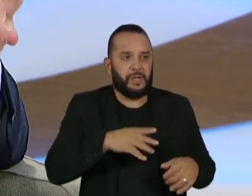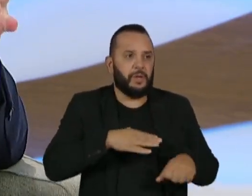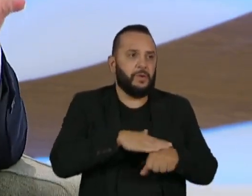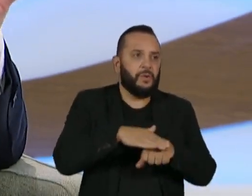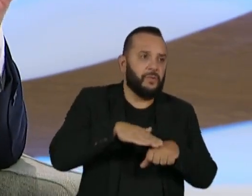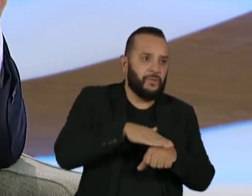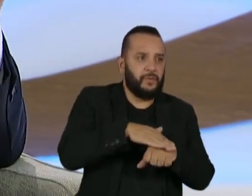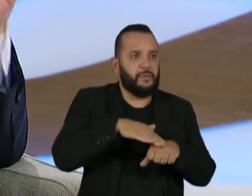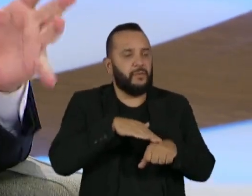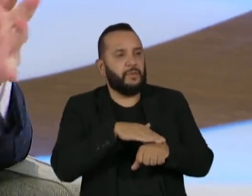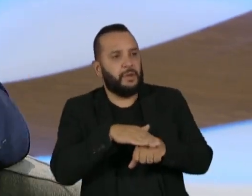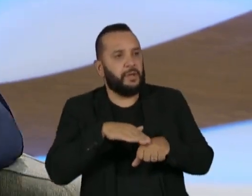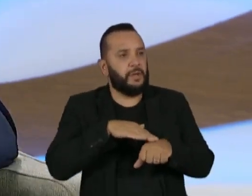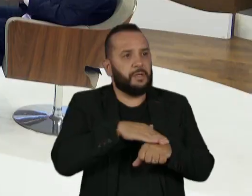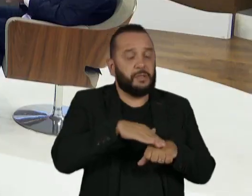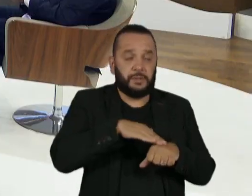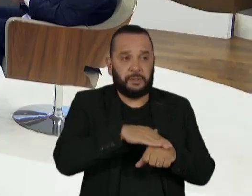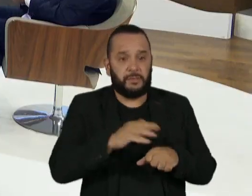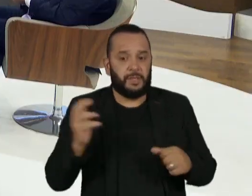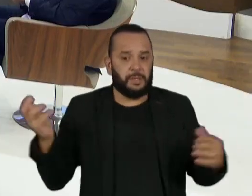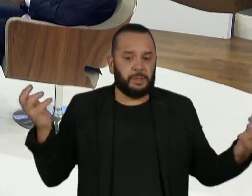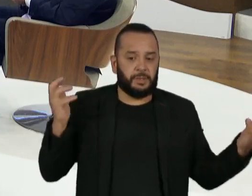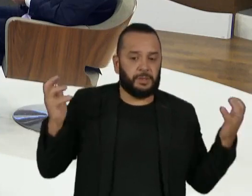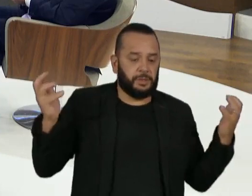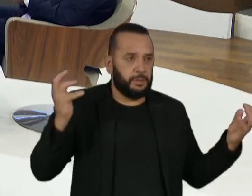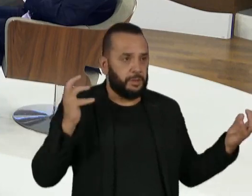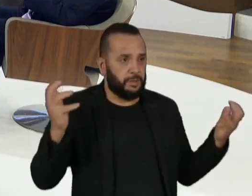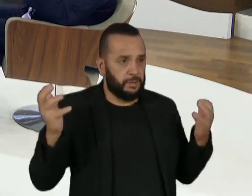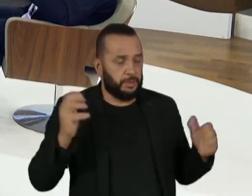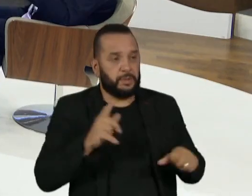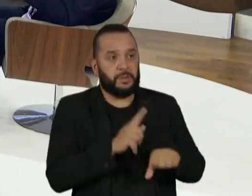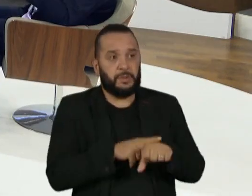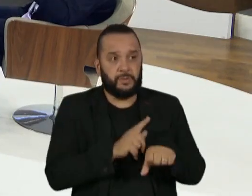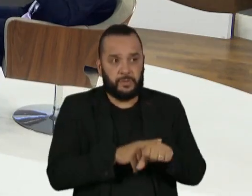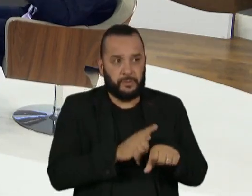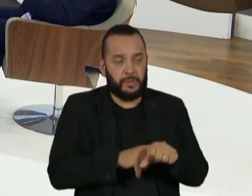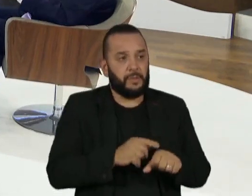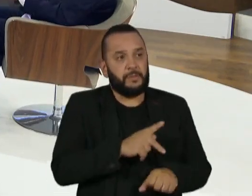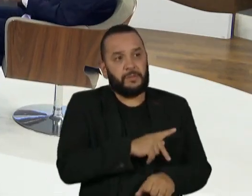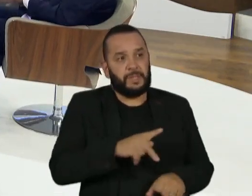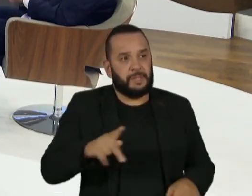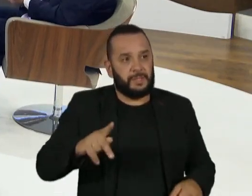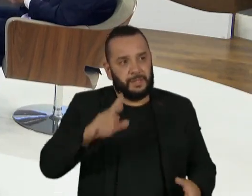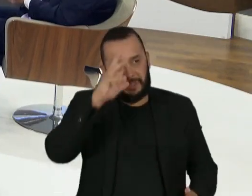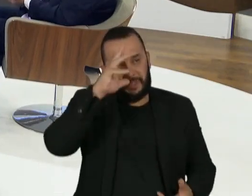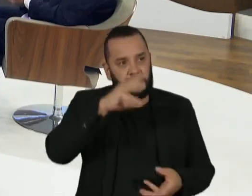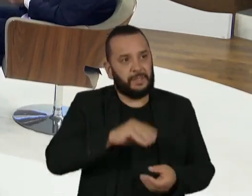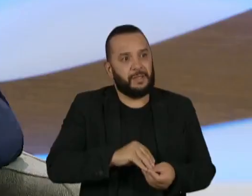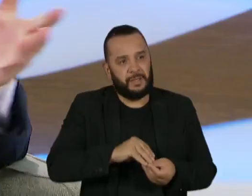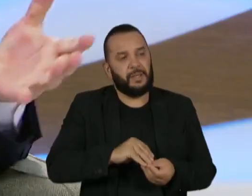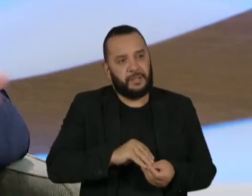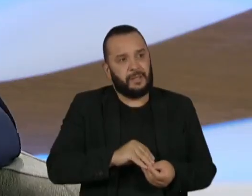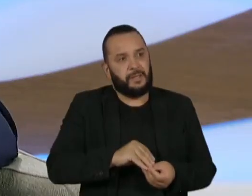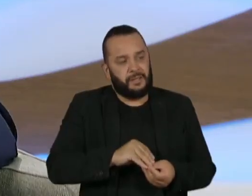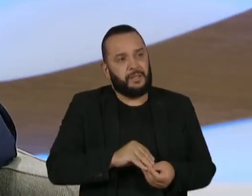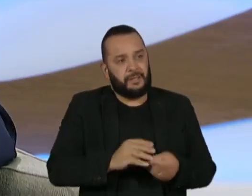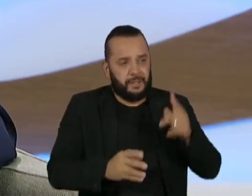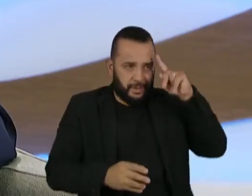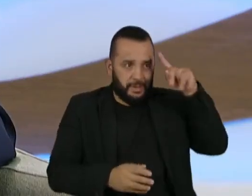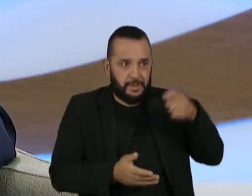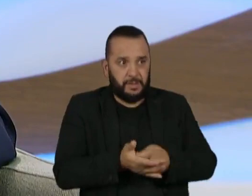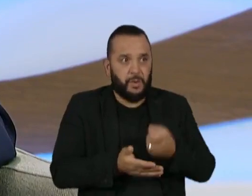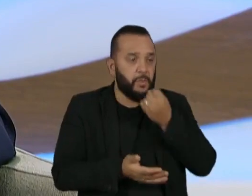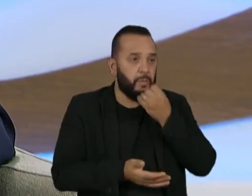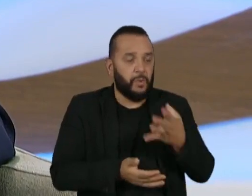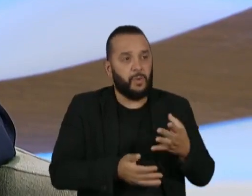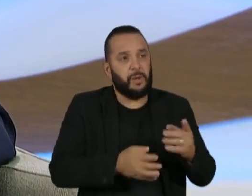motivações que vão fazer com que, no momento que o presidente entender que está madura essa decisão, ele possa indicar e a